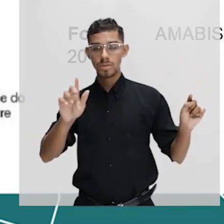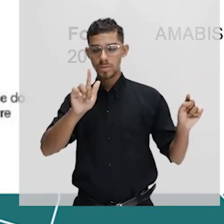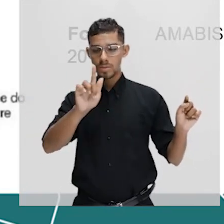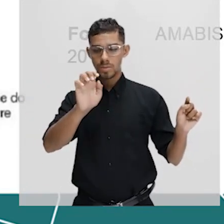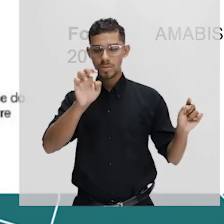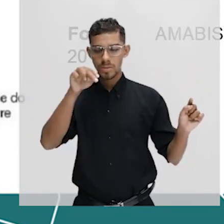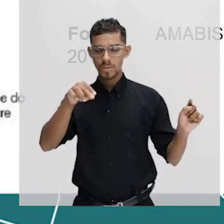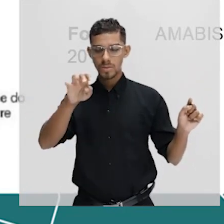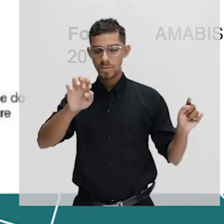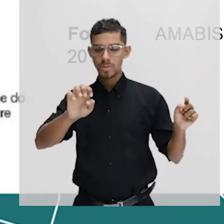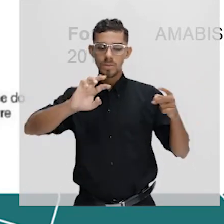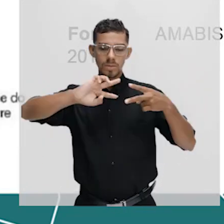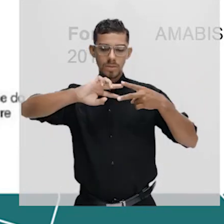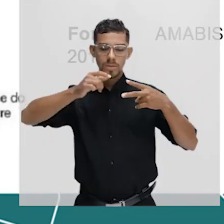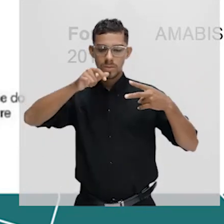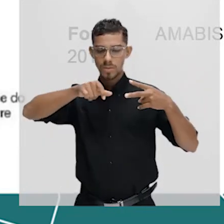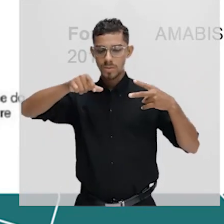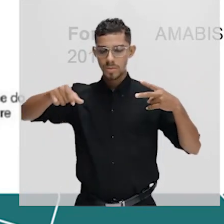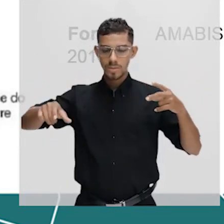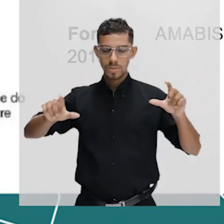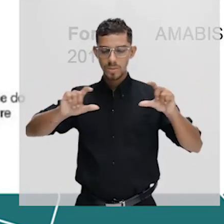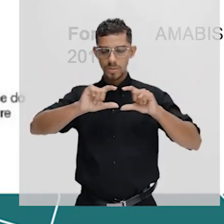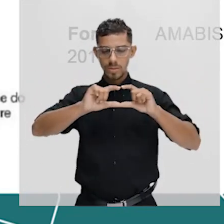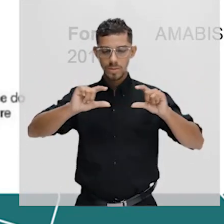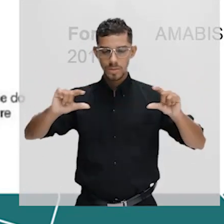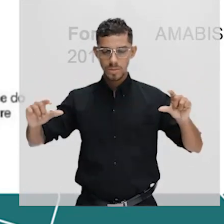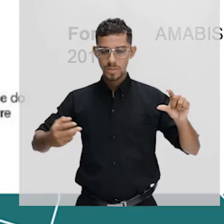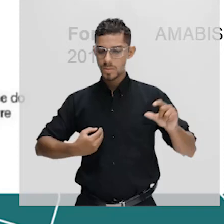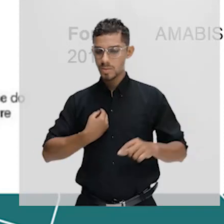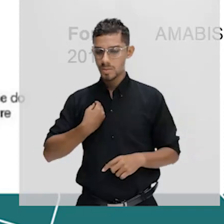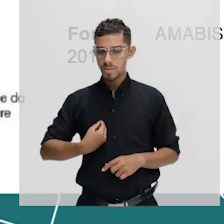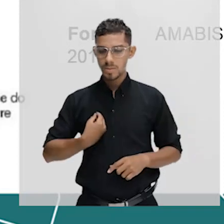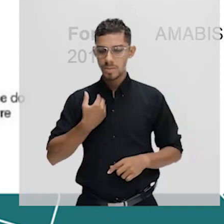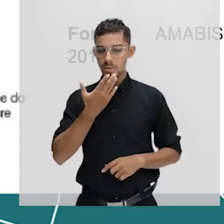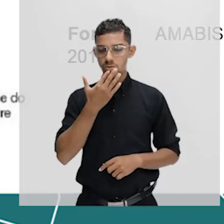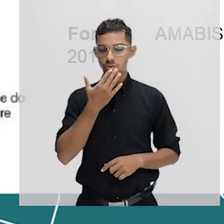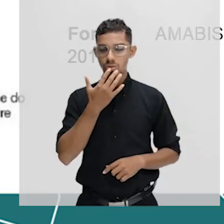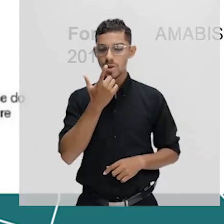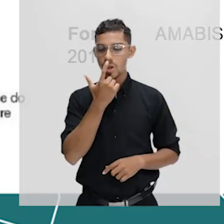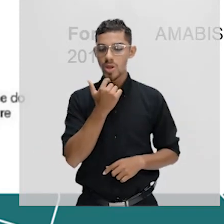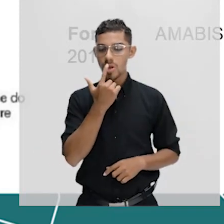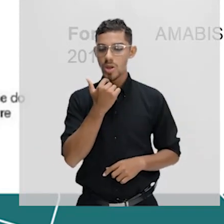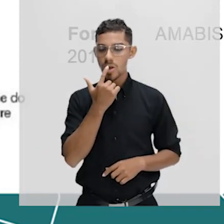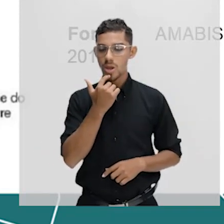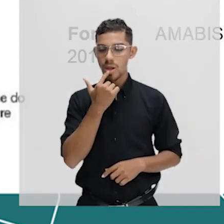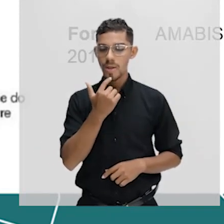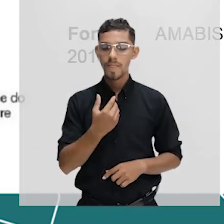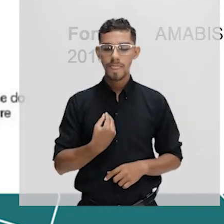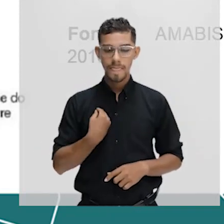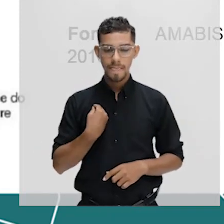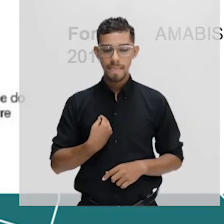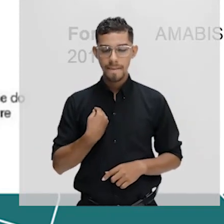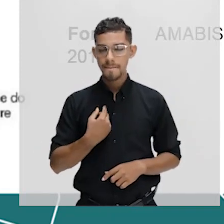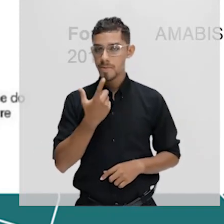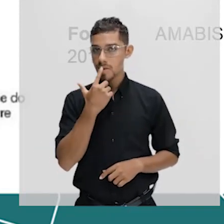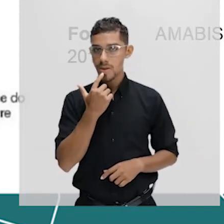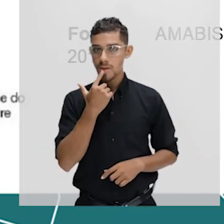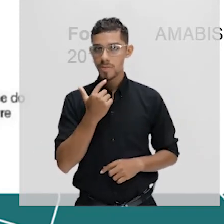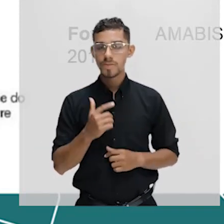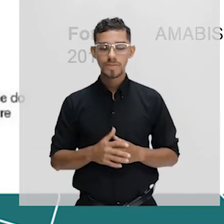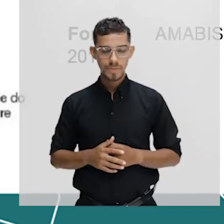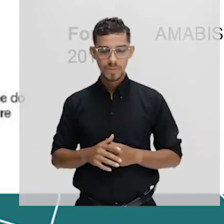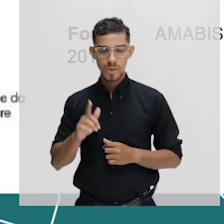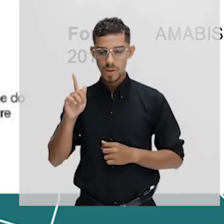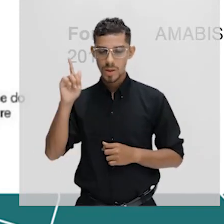gene, nesse caso, está presente nessa fita em vermelho aqui. Essa fita em vermelho é o meu